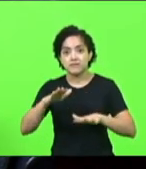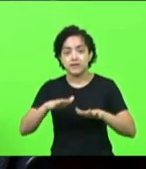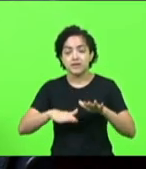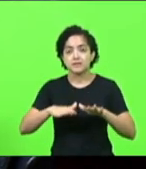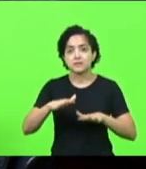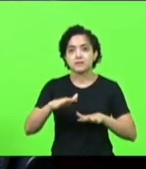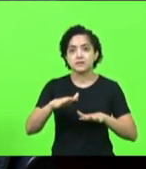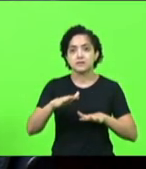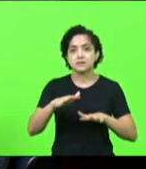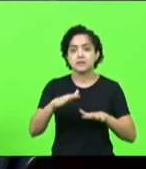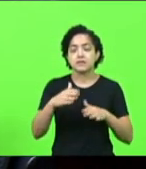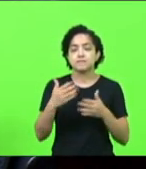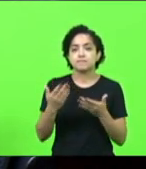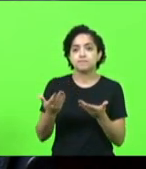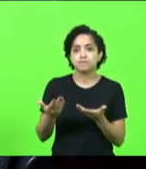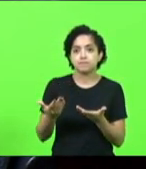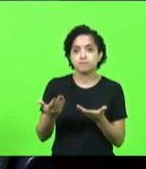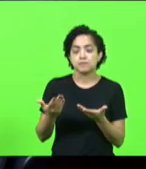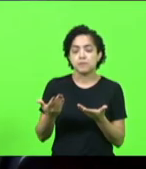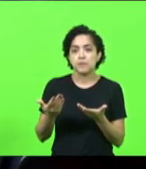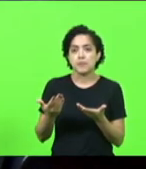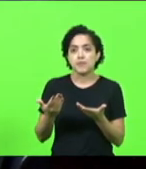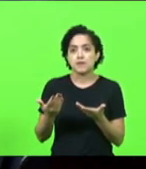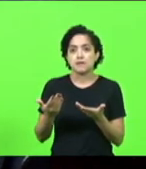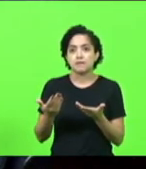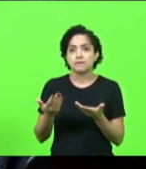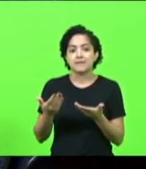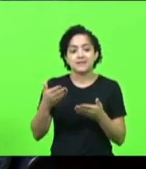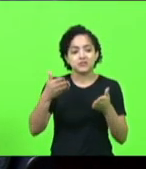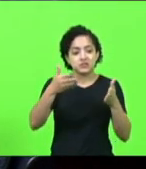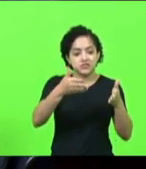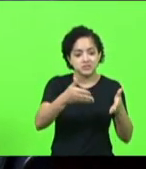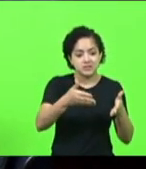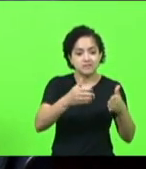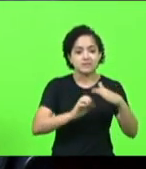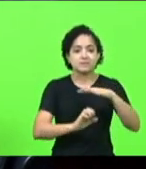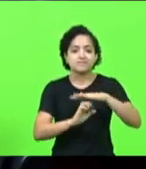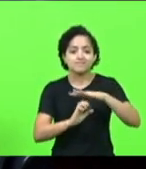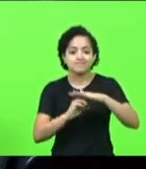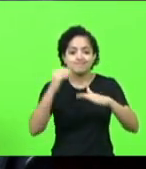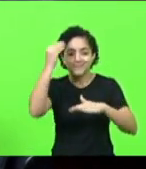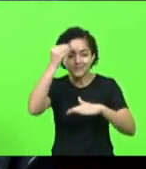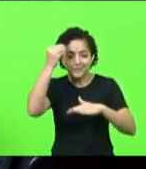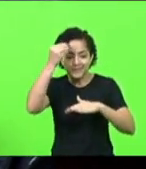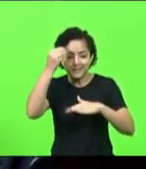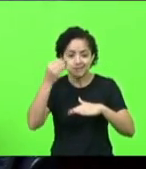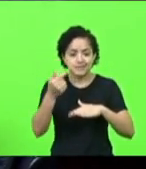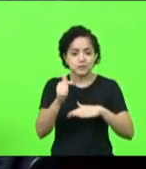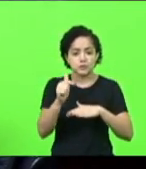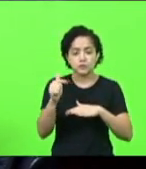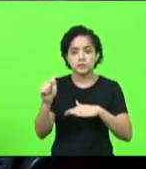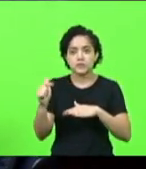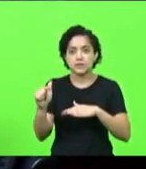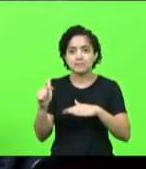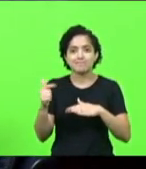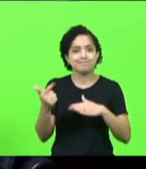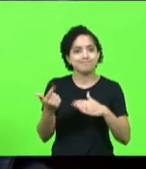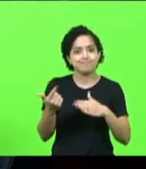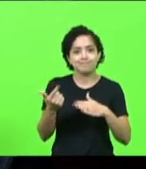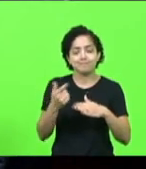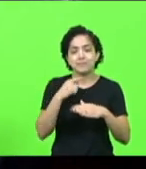professor Luiz Carlos chegava na empresa qual é a experiência não tem experiência então está fora